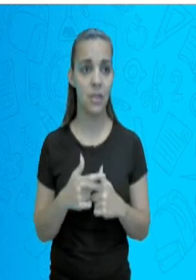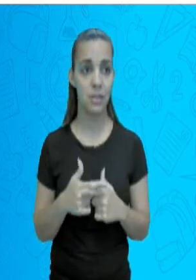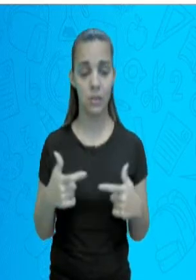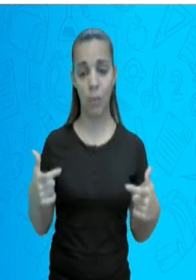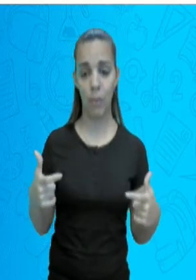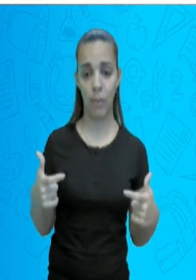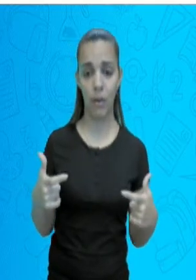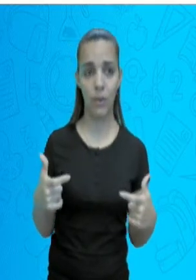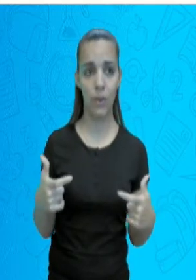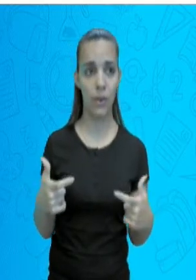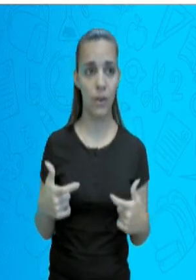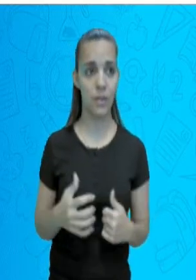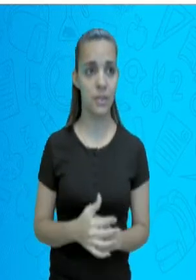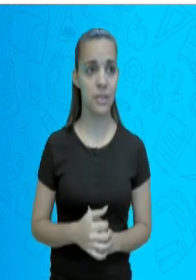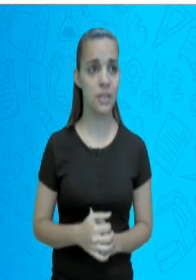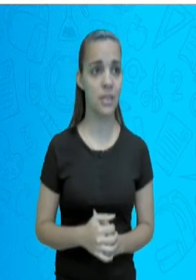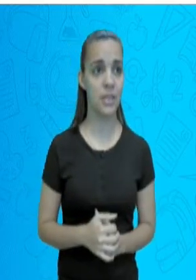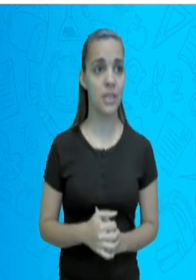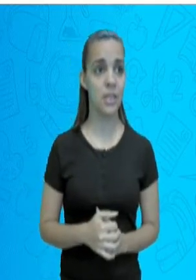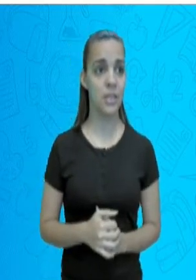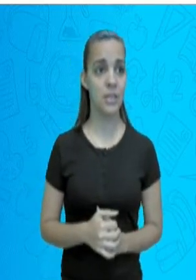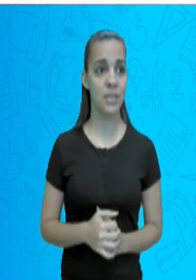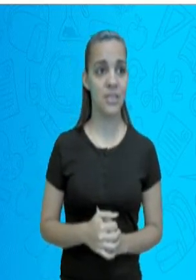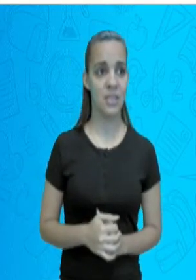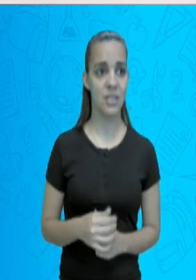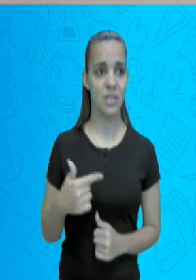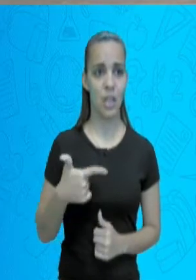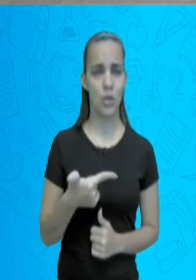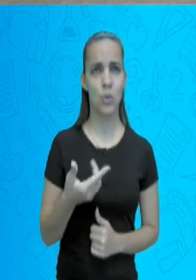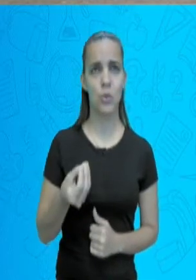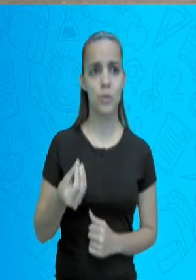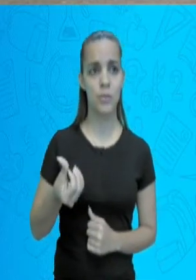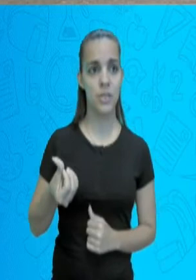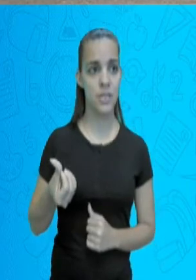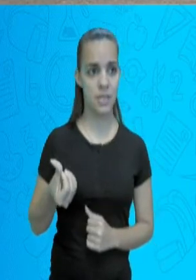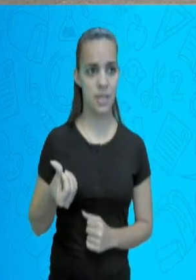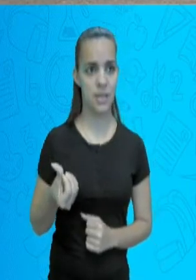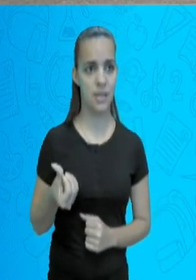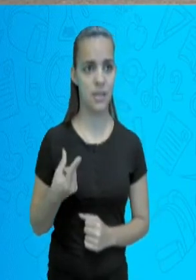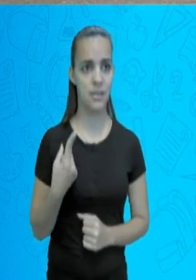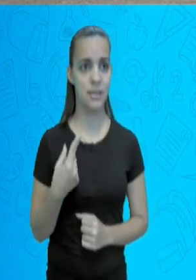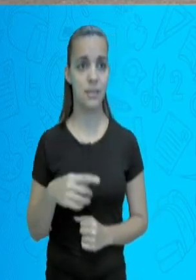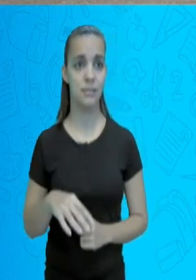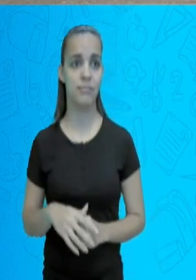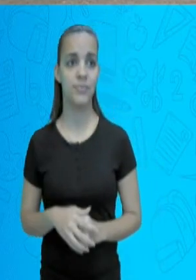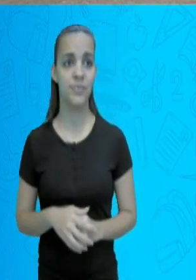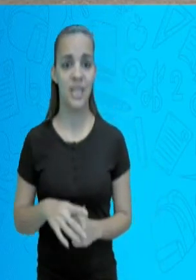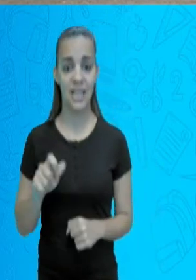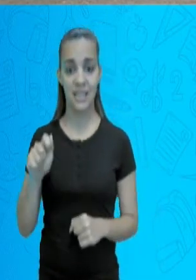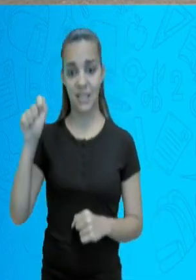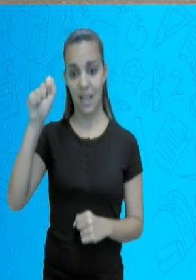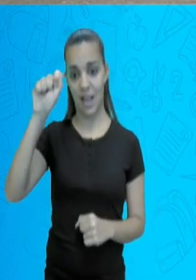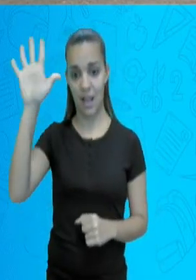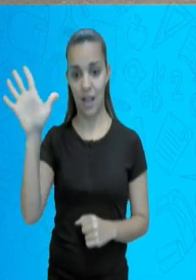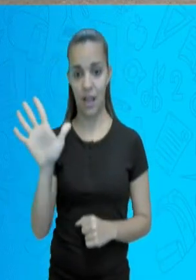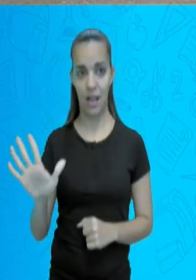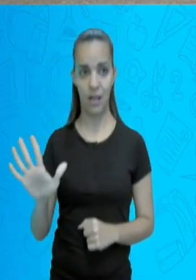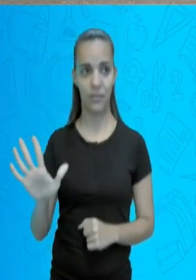Tá? Nós colocamos aqui, em 2006, na África. essa pirâmide representa,